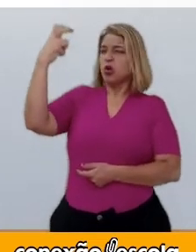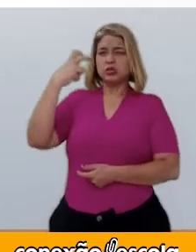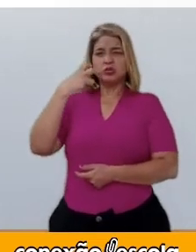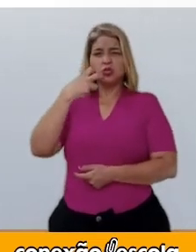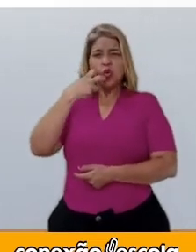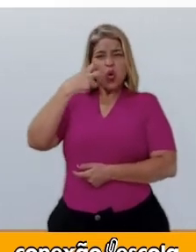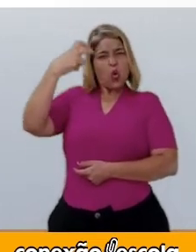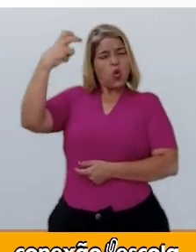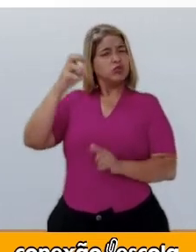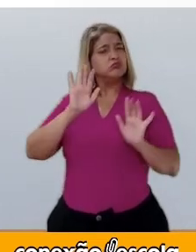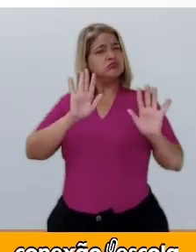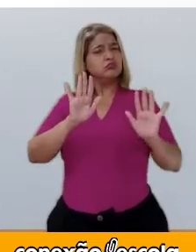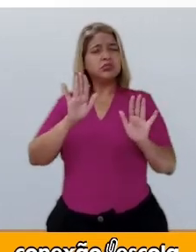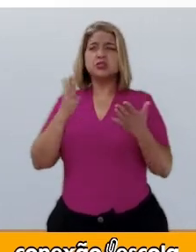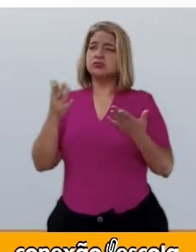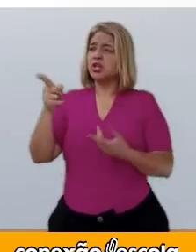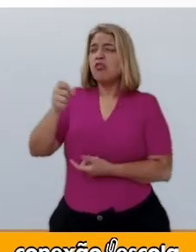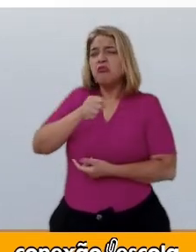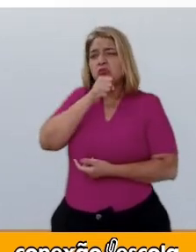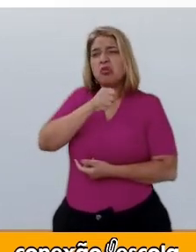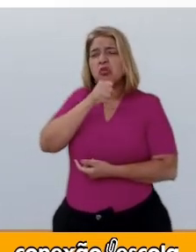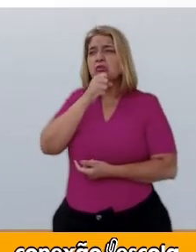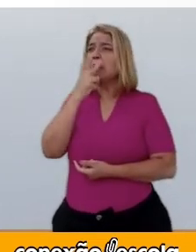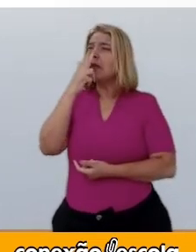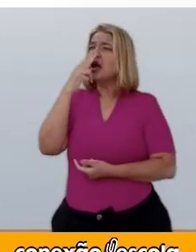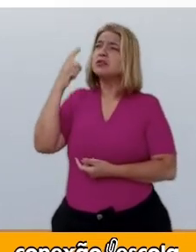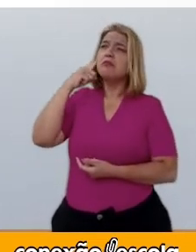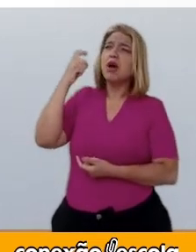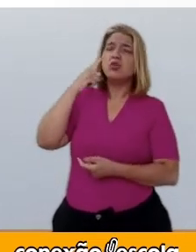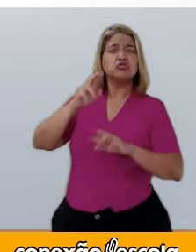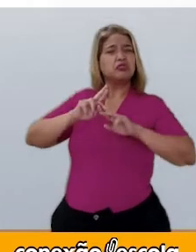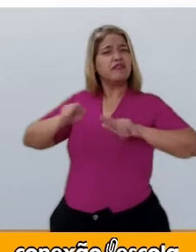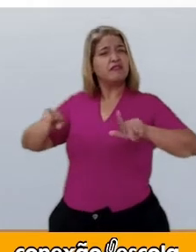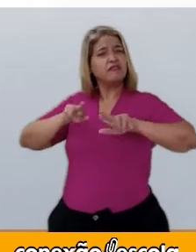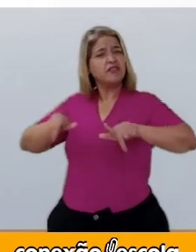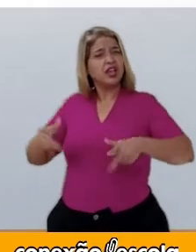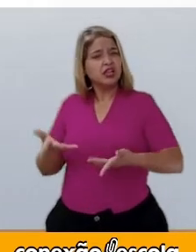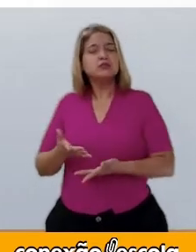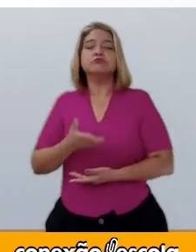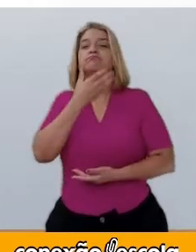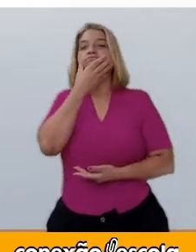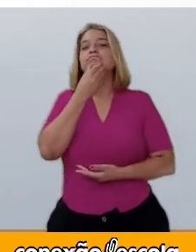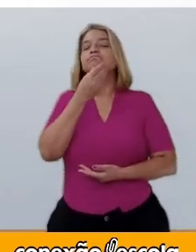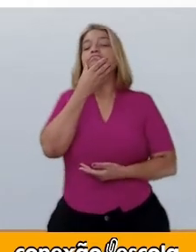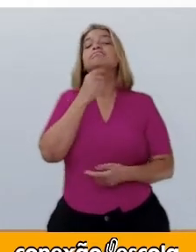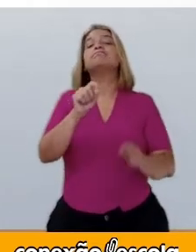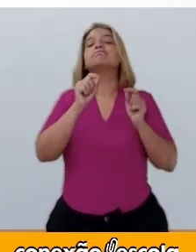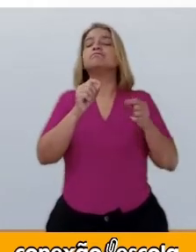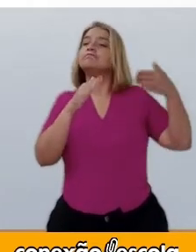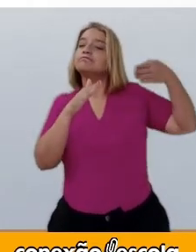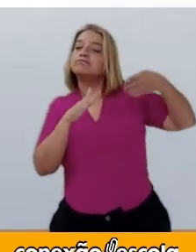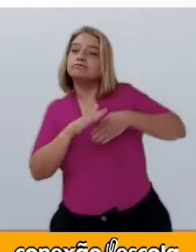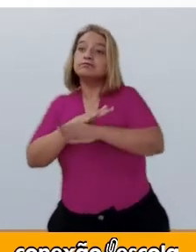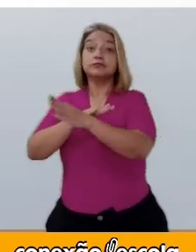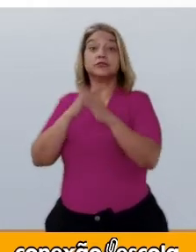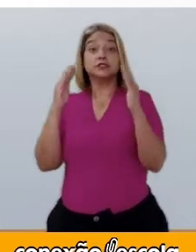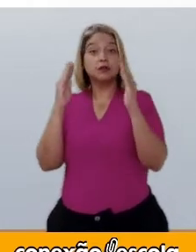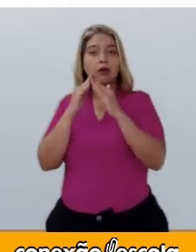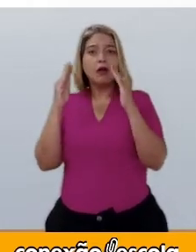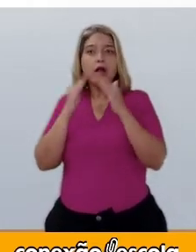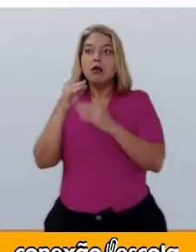conheço a vovó. Ela não ronca tão alto assim. O caçador entrou na casa,